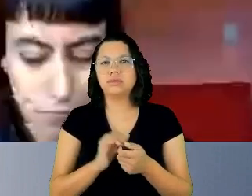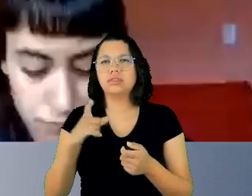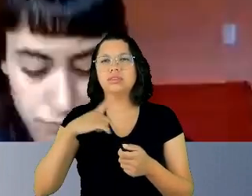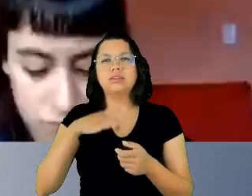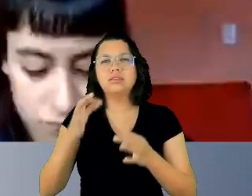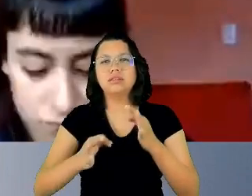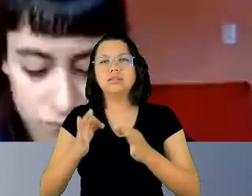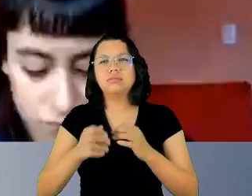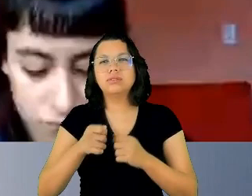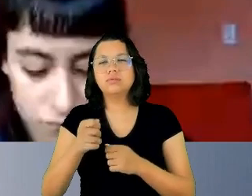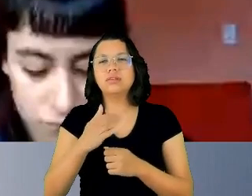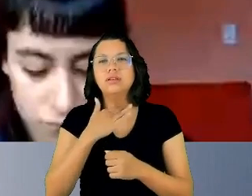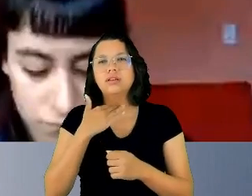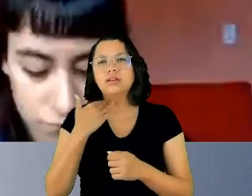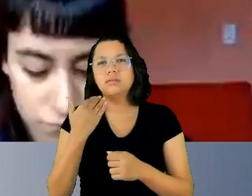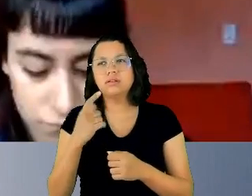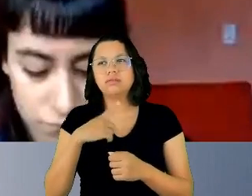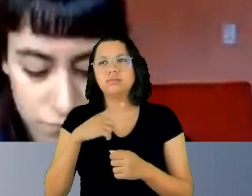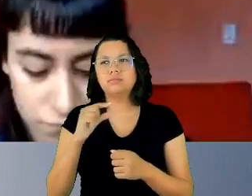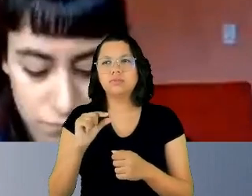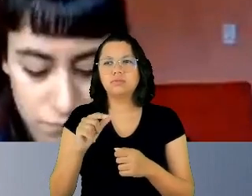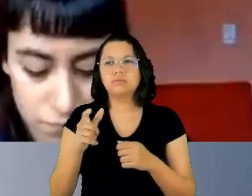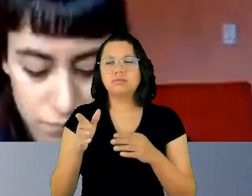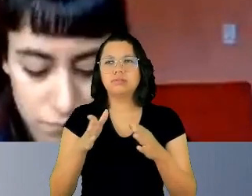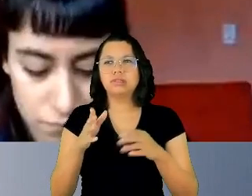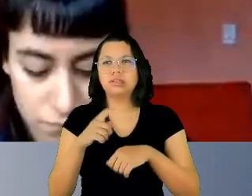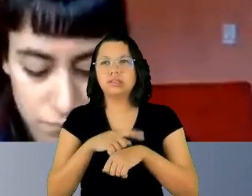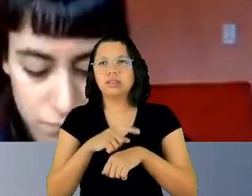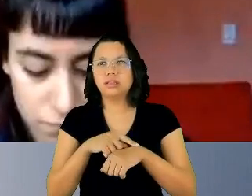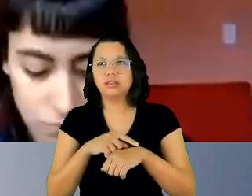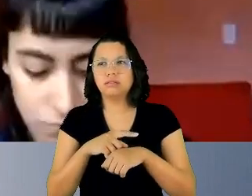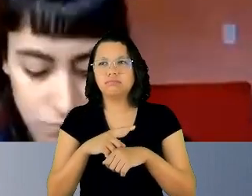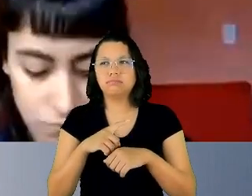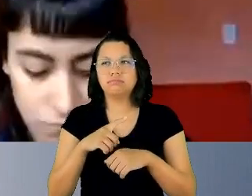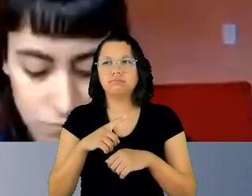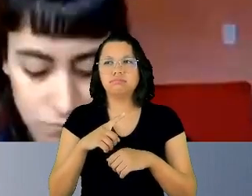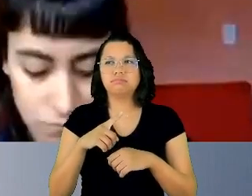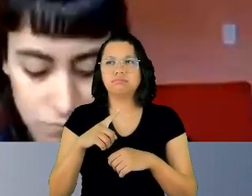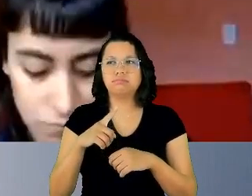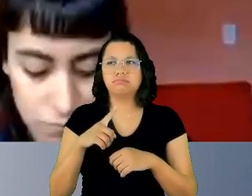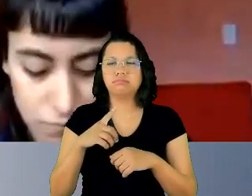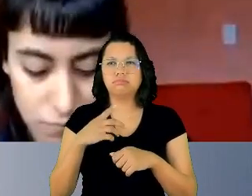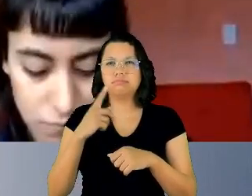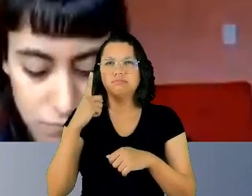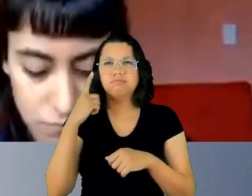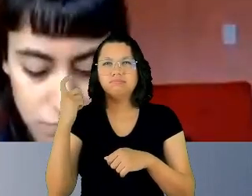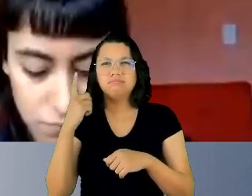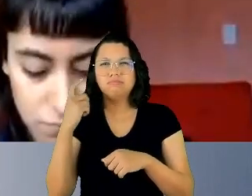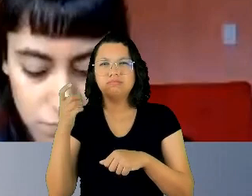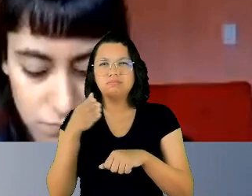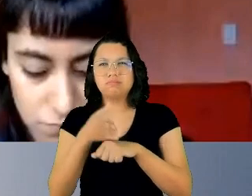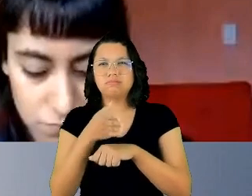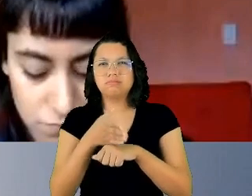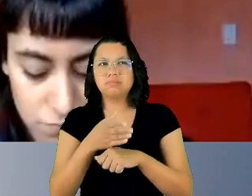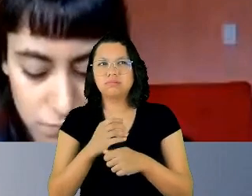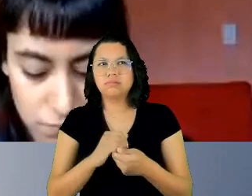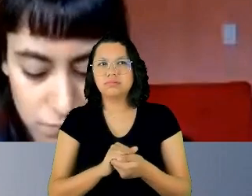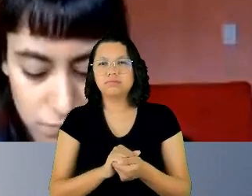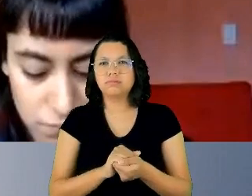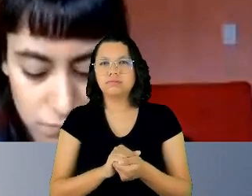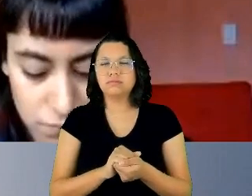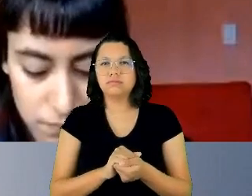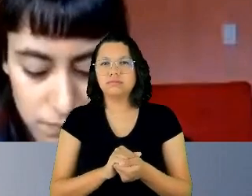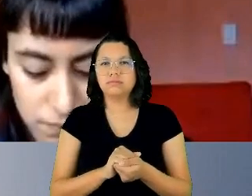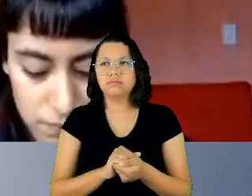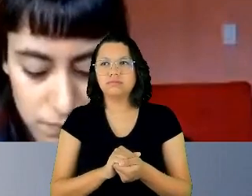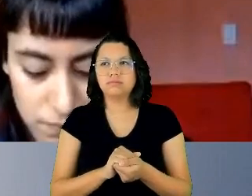que integrou a magistrada, ela se destacou